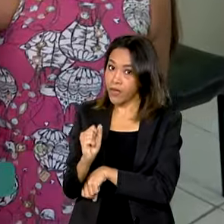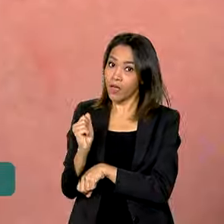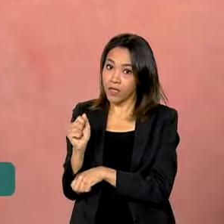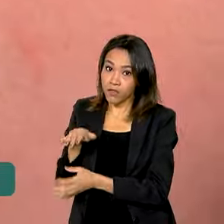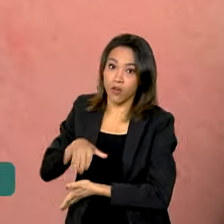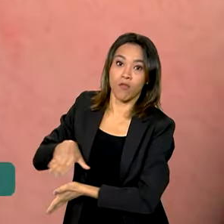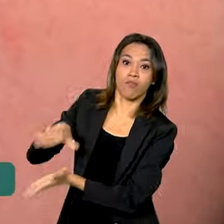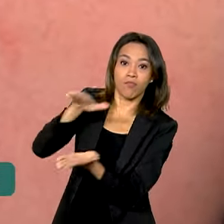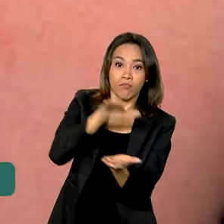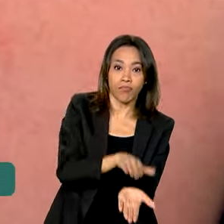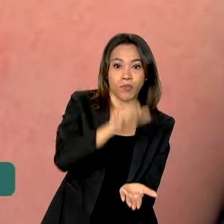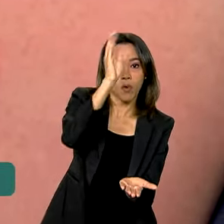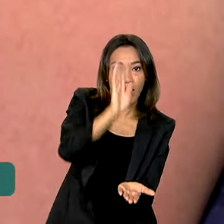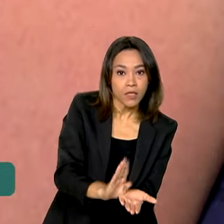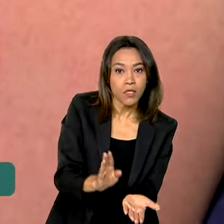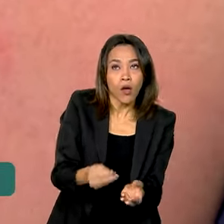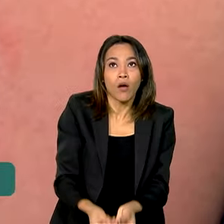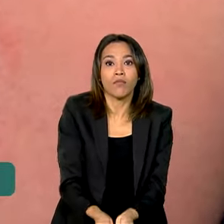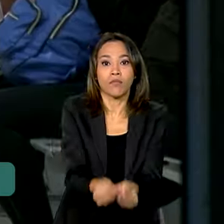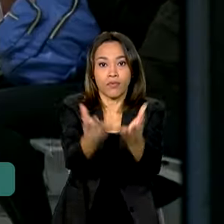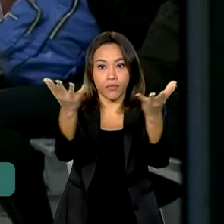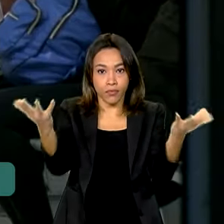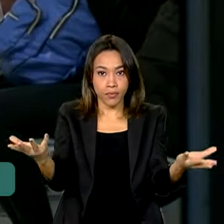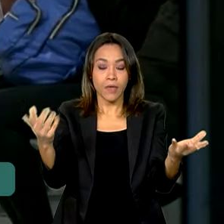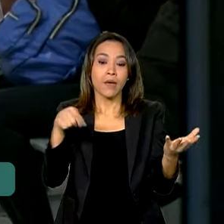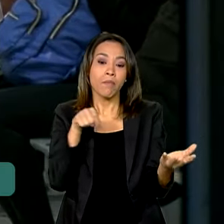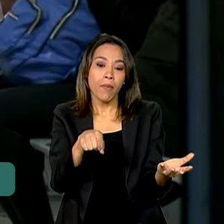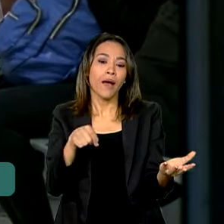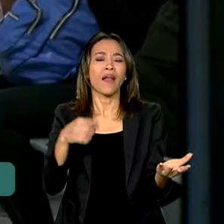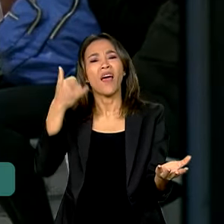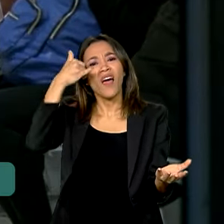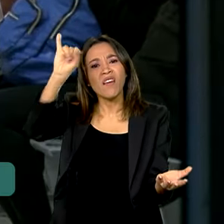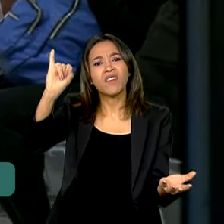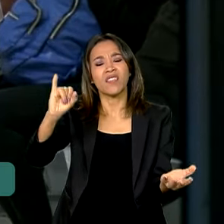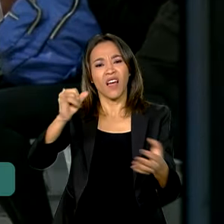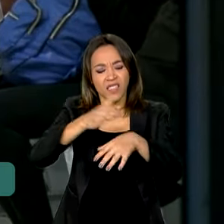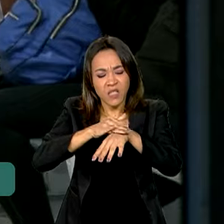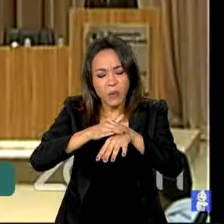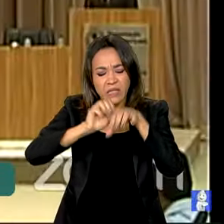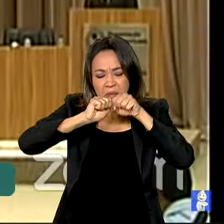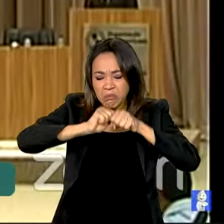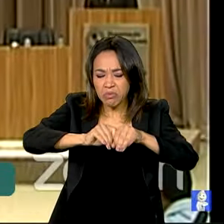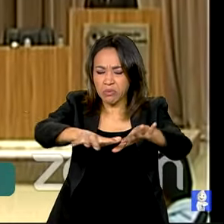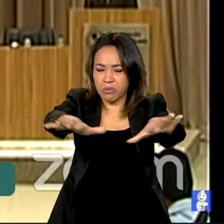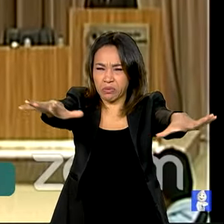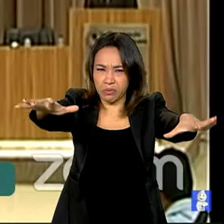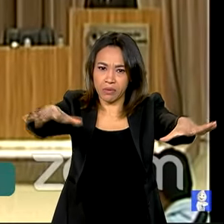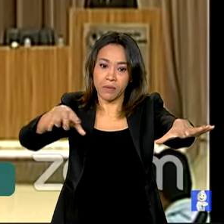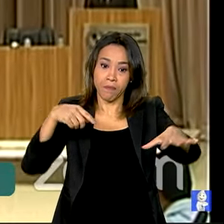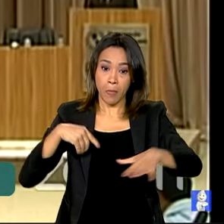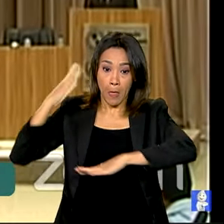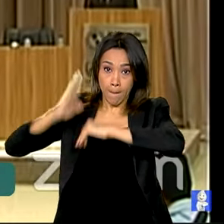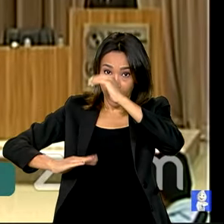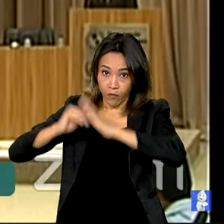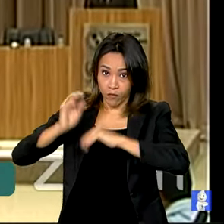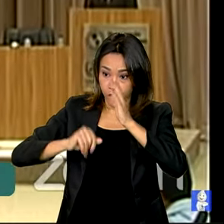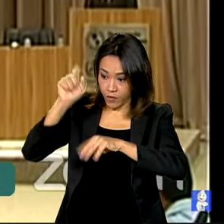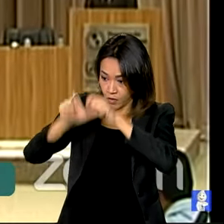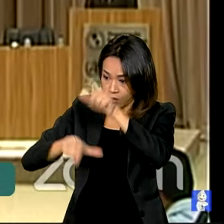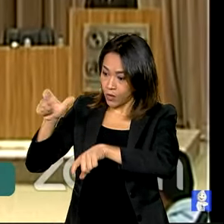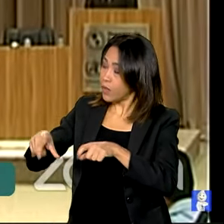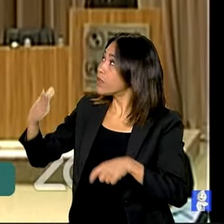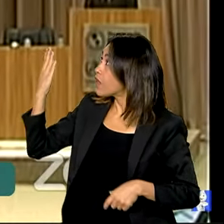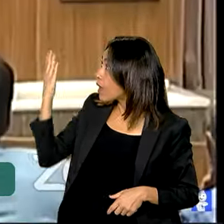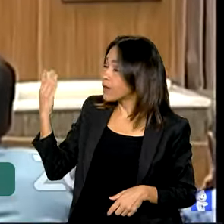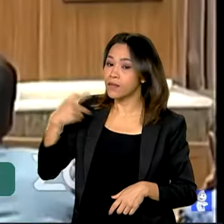E para debater os desafios e o cenário epidemiológico da dengue, especialistas e representantes